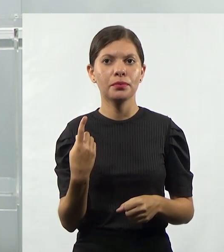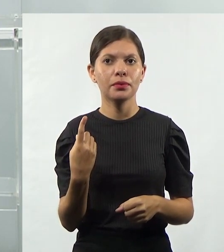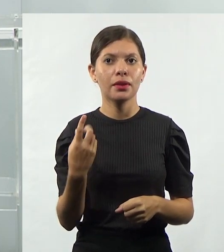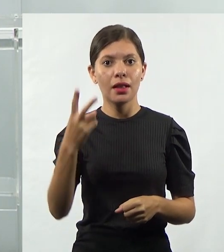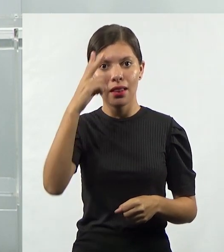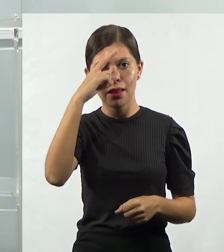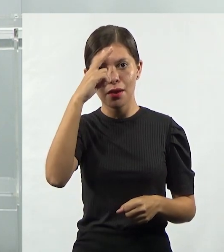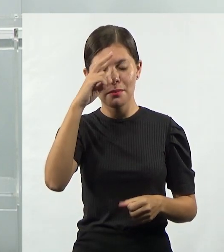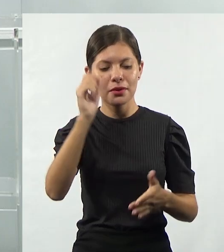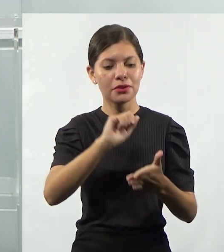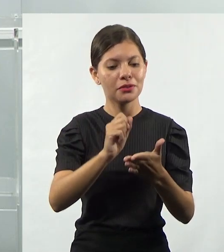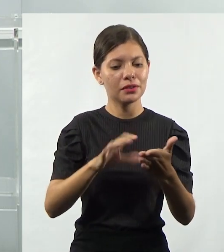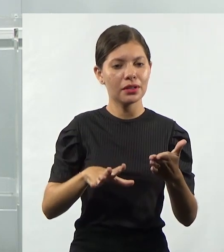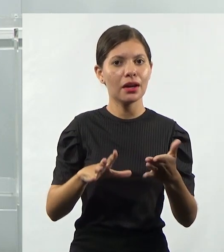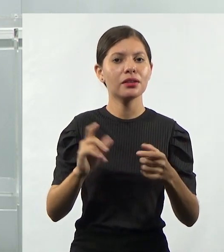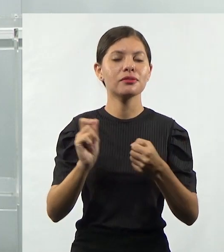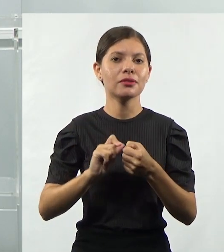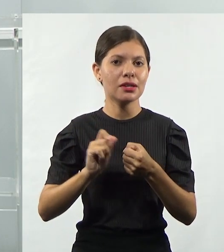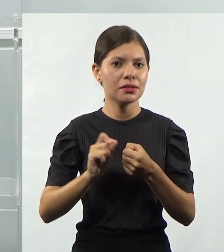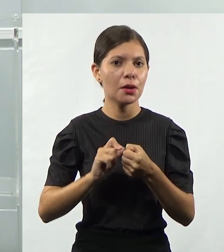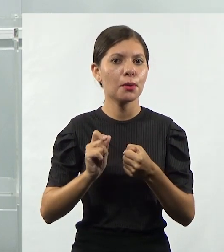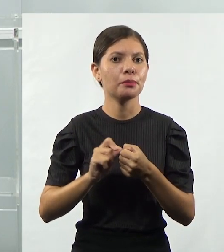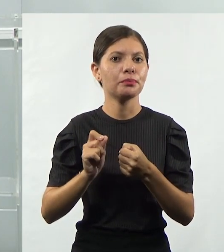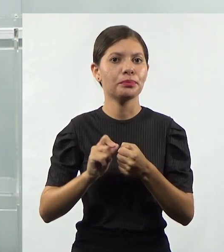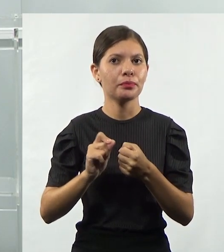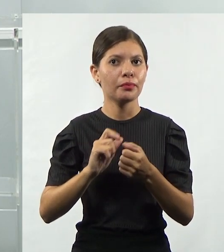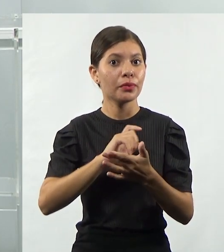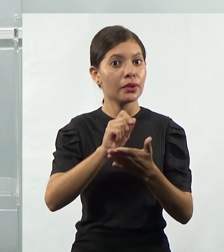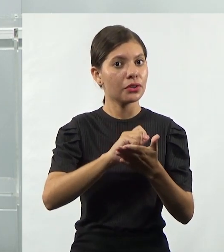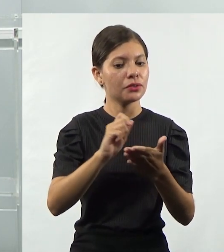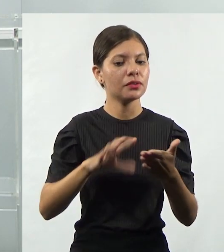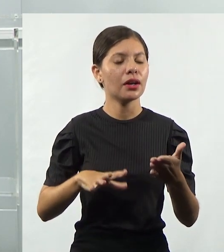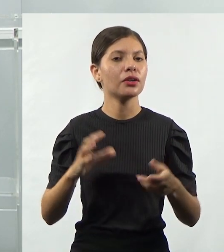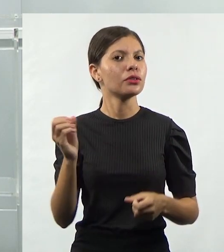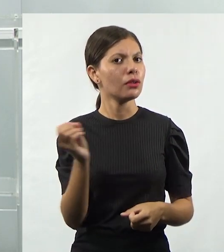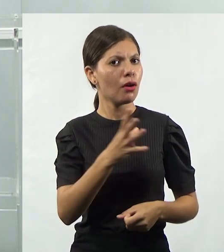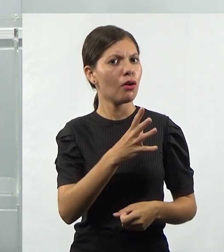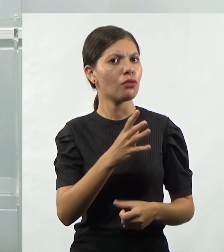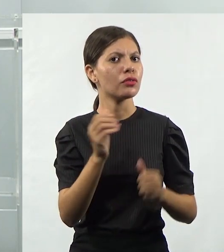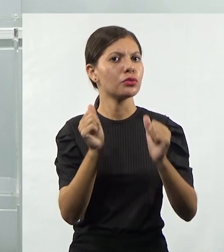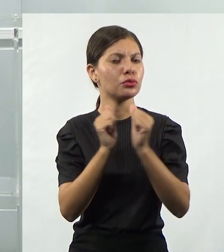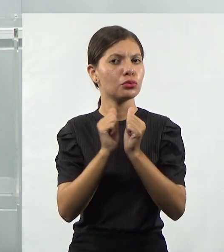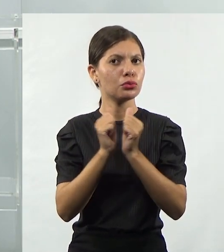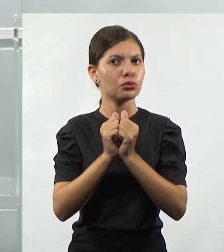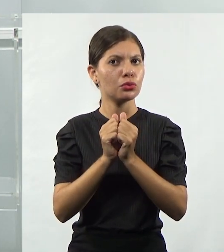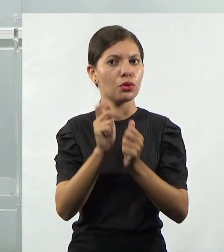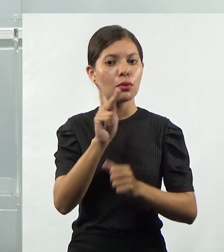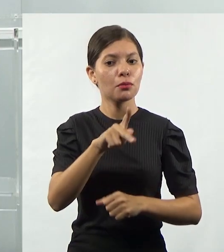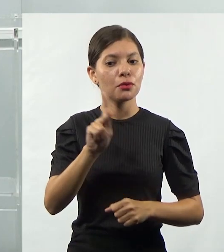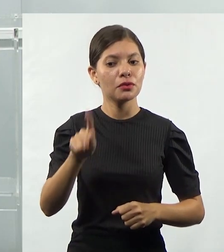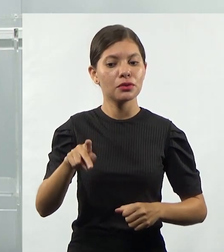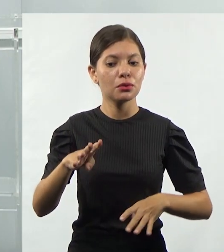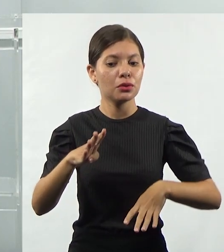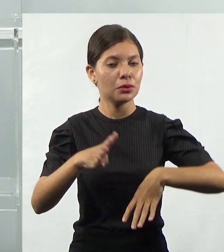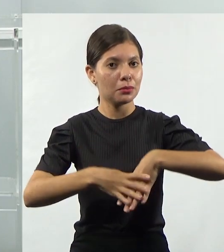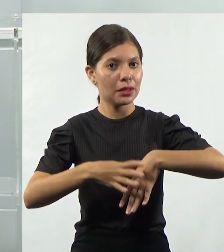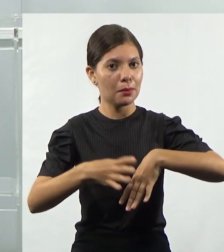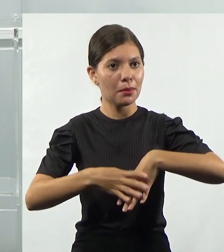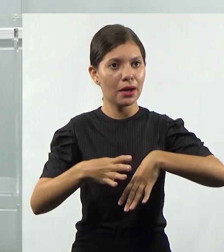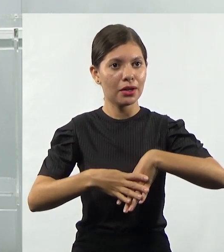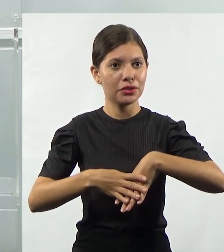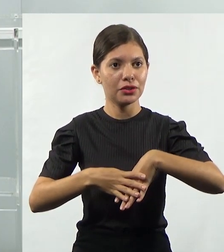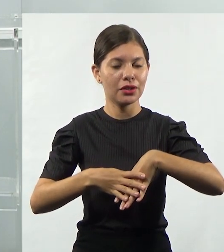Lembrem também de fazer as atividades de percurso, tá? A gente tem uma atividade nova aí, em comum com o professor de